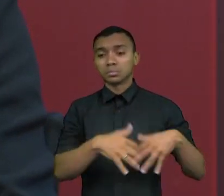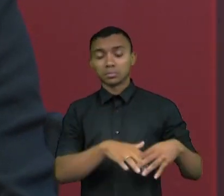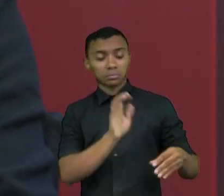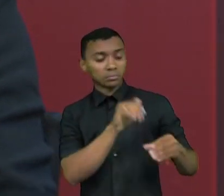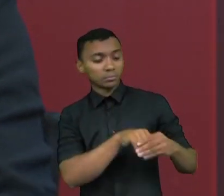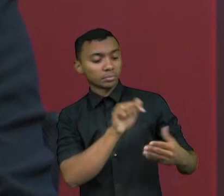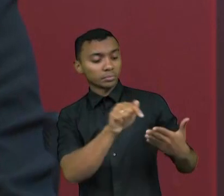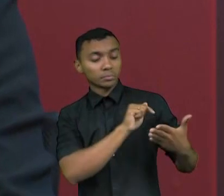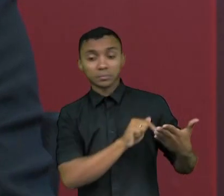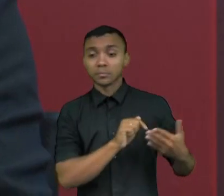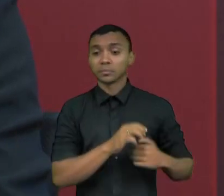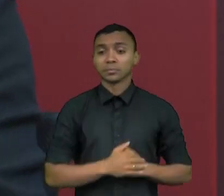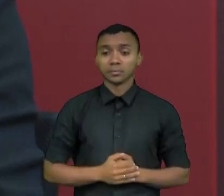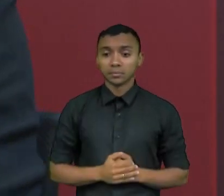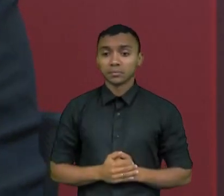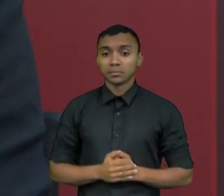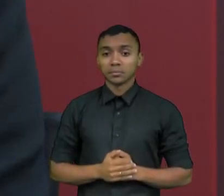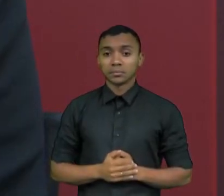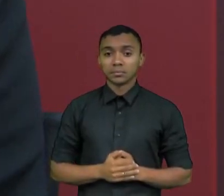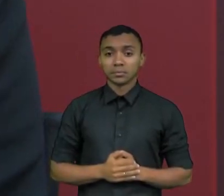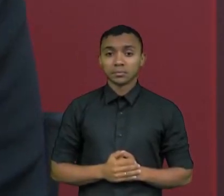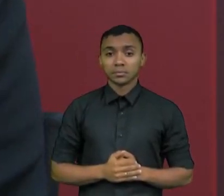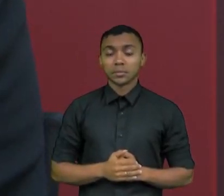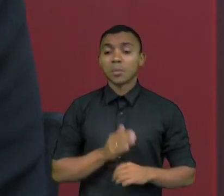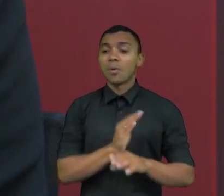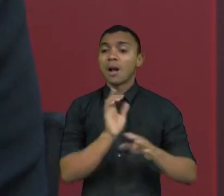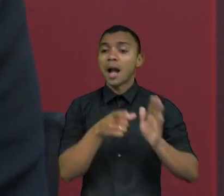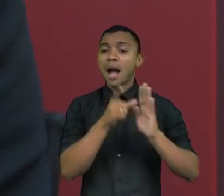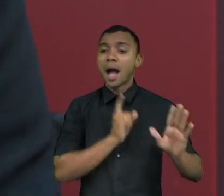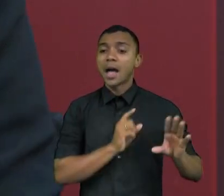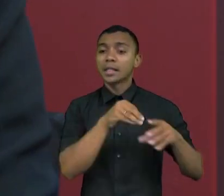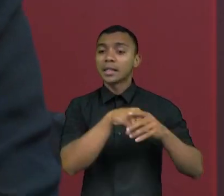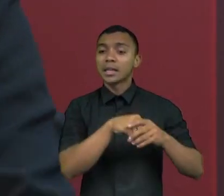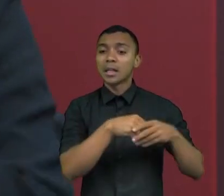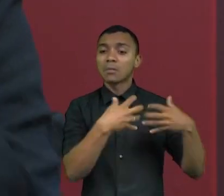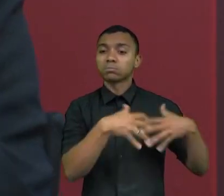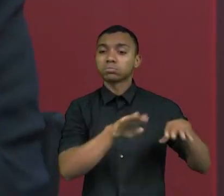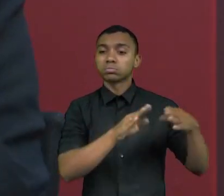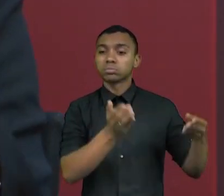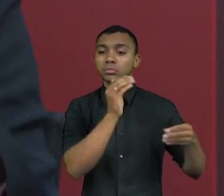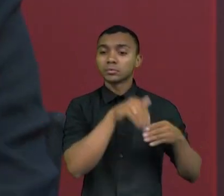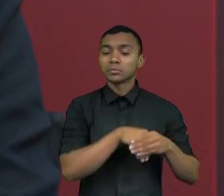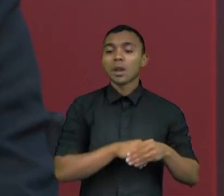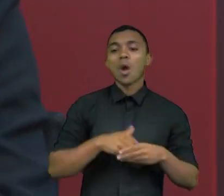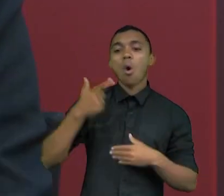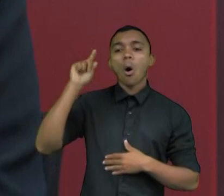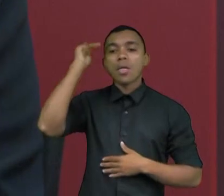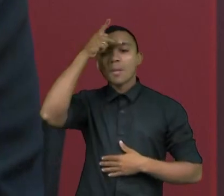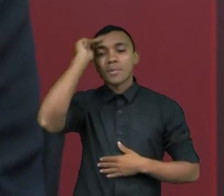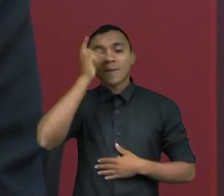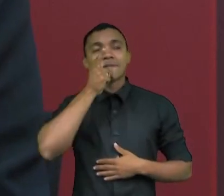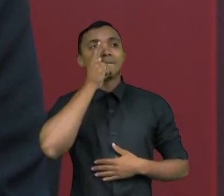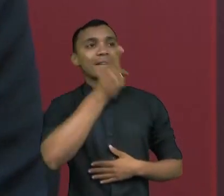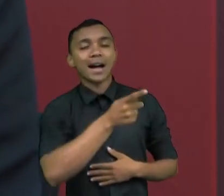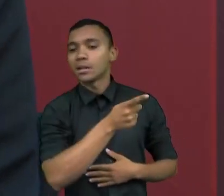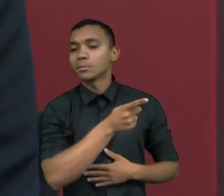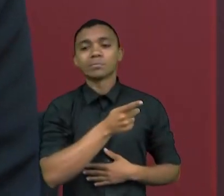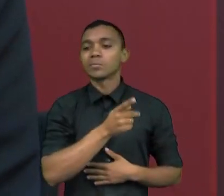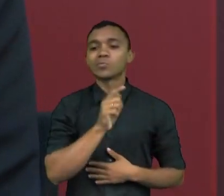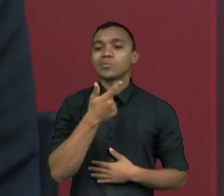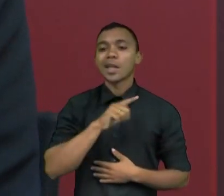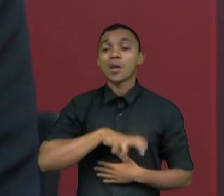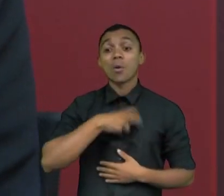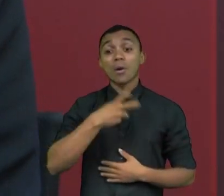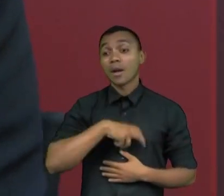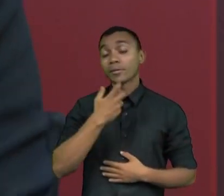diria Freud, o acesso ao inconsciente só se dá através dessa urna eletrônica, porque ele não confessa nem dentro do banheiro, com a luz apagada, ele tem coragem de